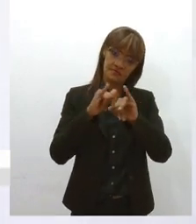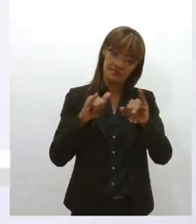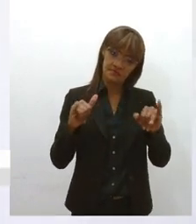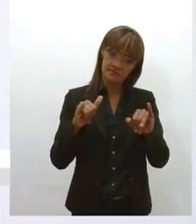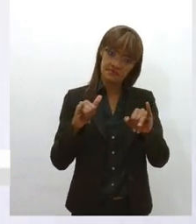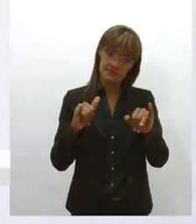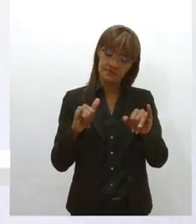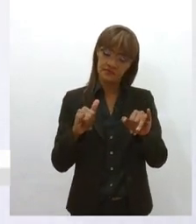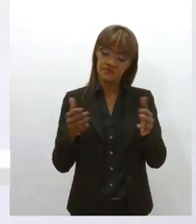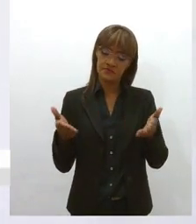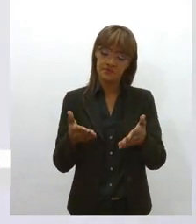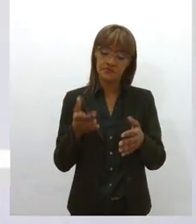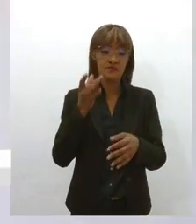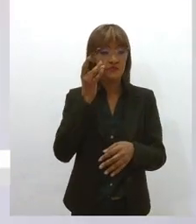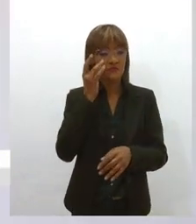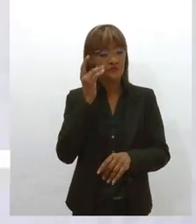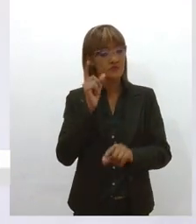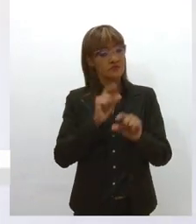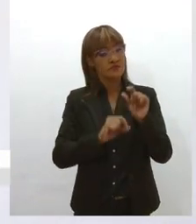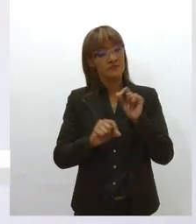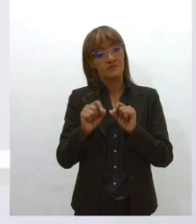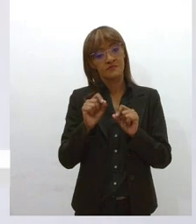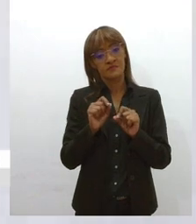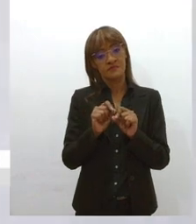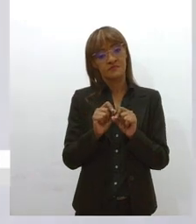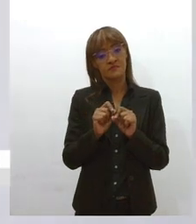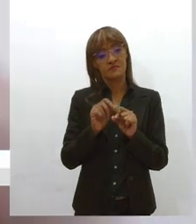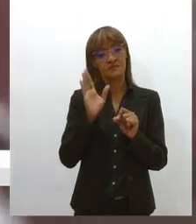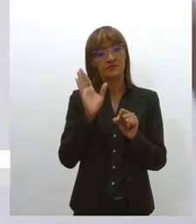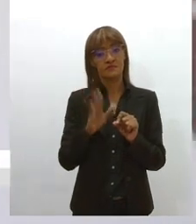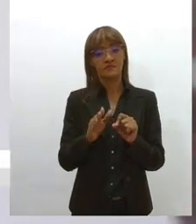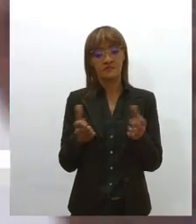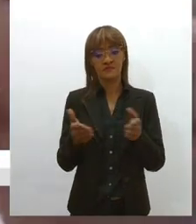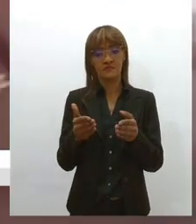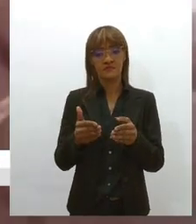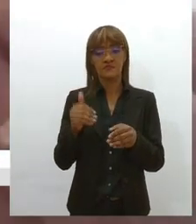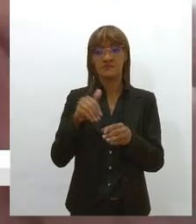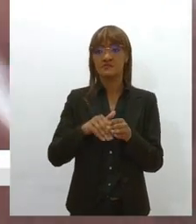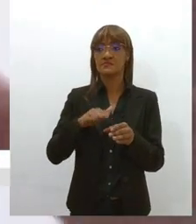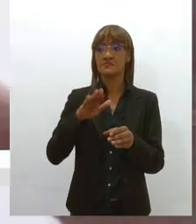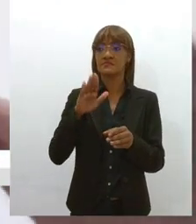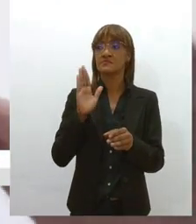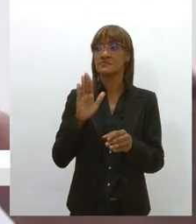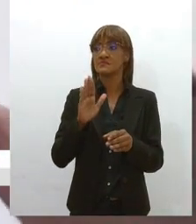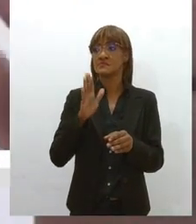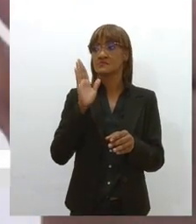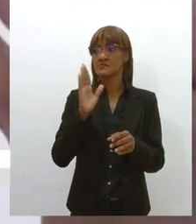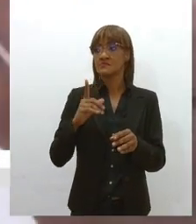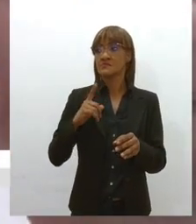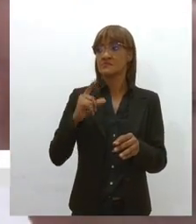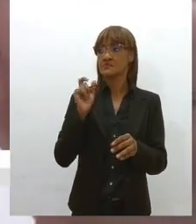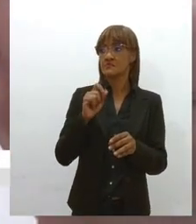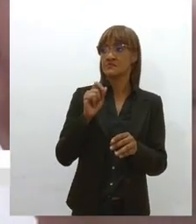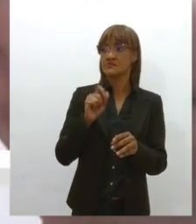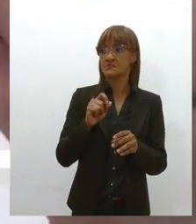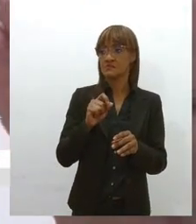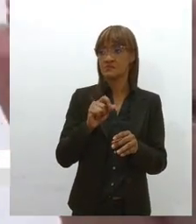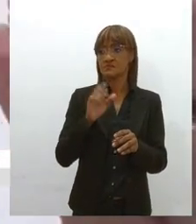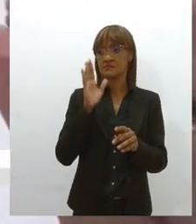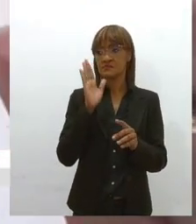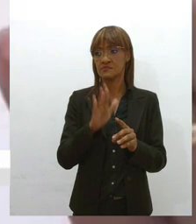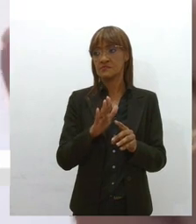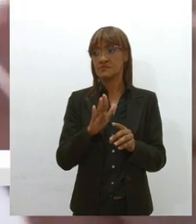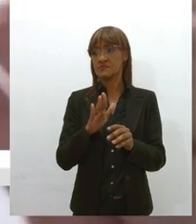presenciando é o crescimento do assédio eleitoral. Então, quando há essa tomada de preço, tomada de